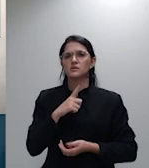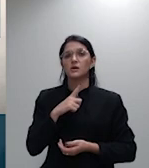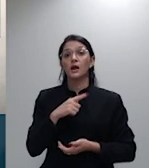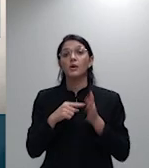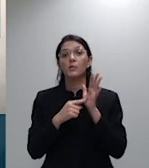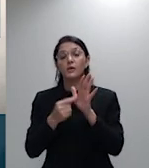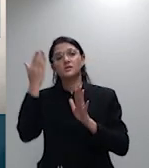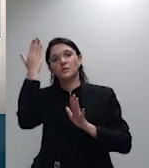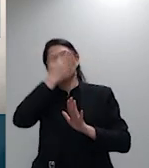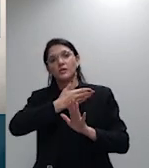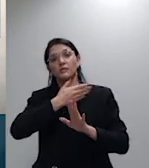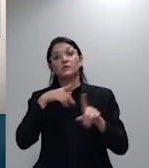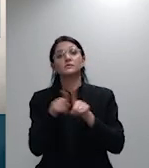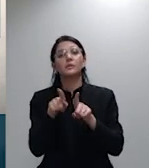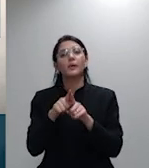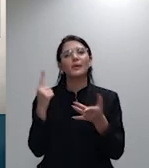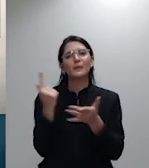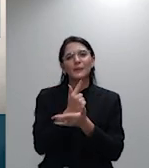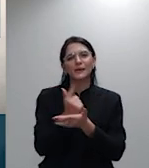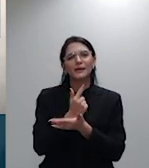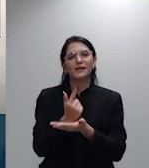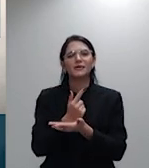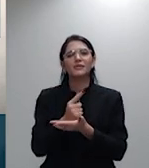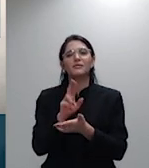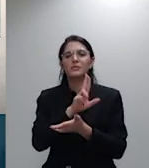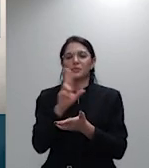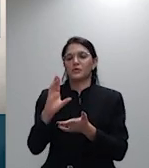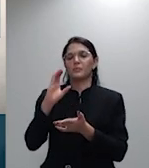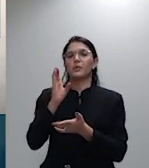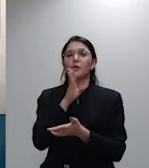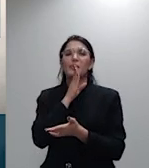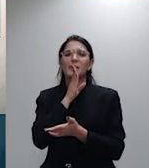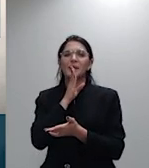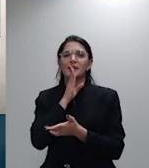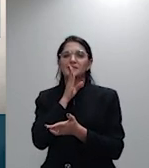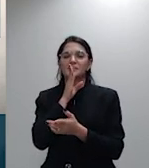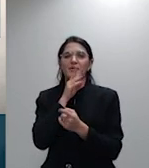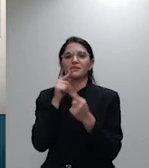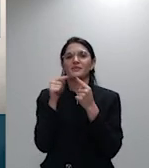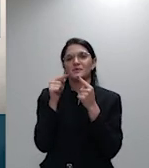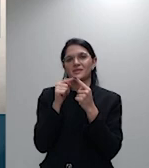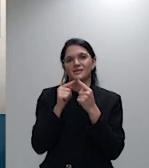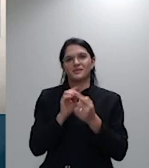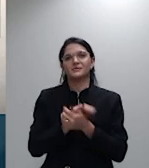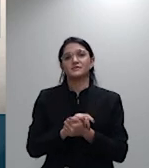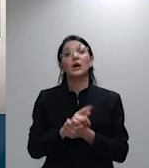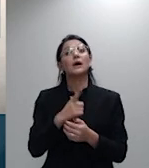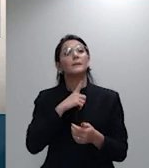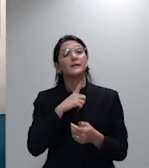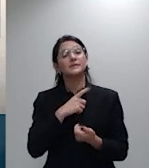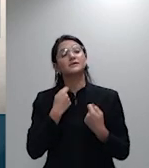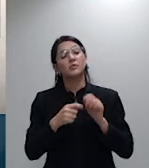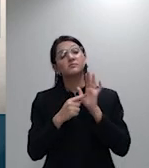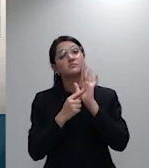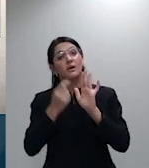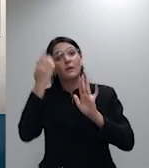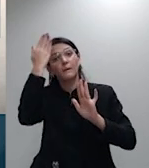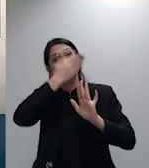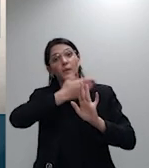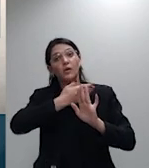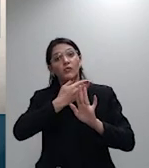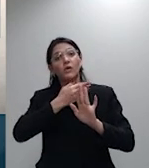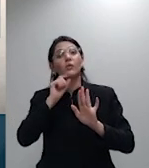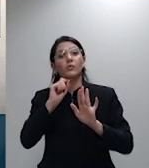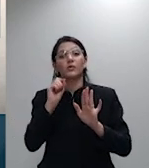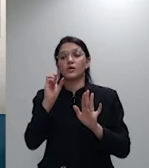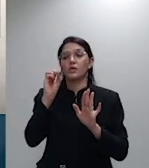motivado, não bastaria a mera impugnação da autenticidade da assinatura pelo consumidor para se deduzir que o ônus da prova, nesse caso,